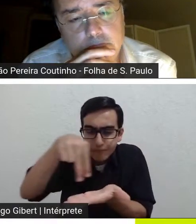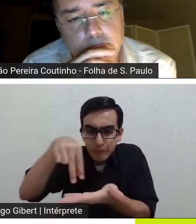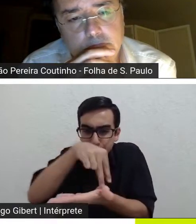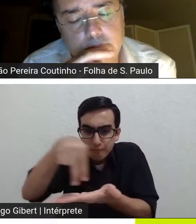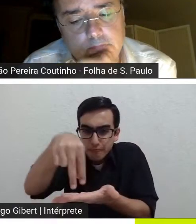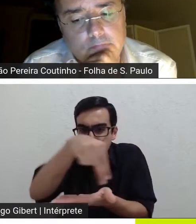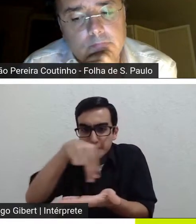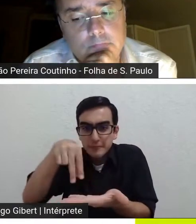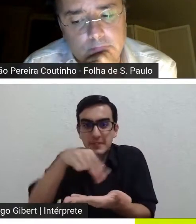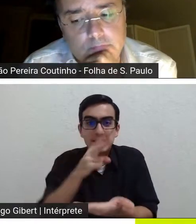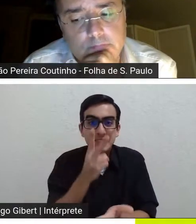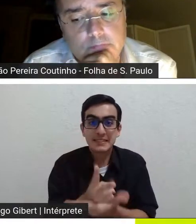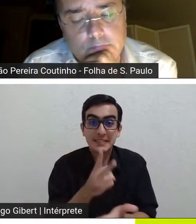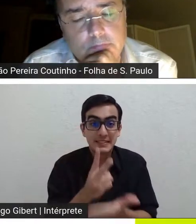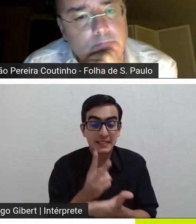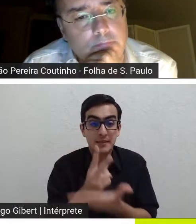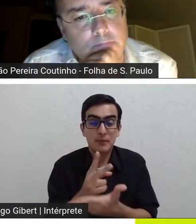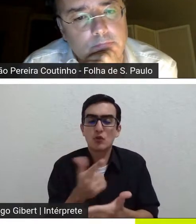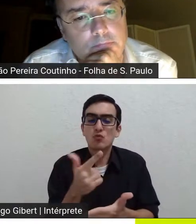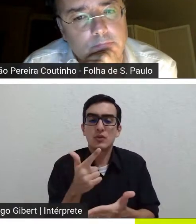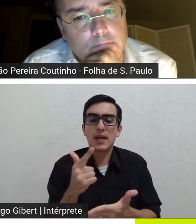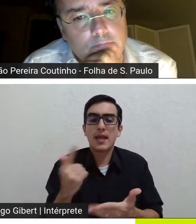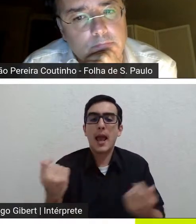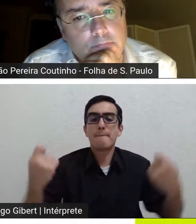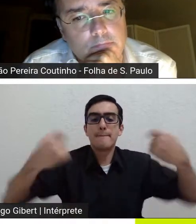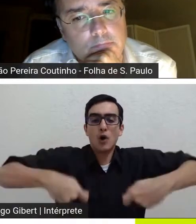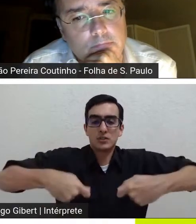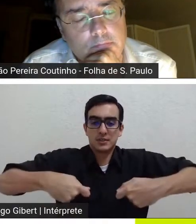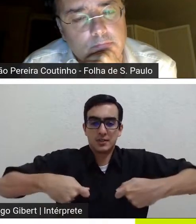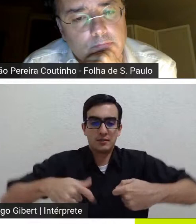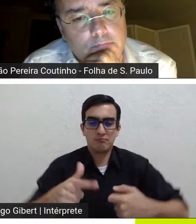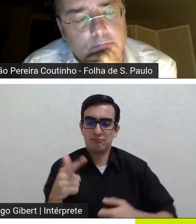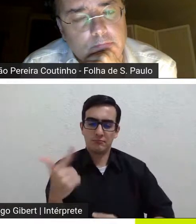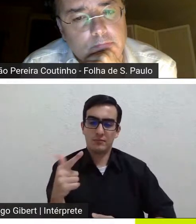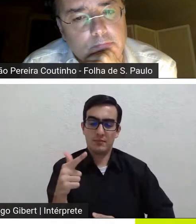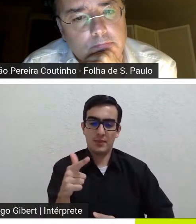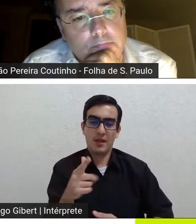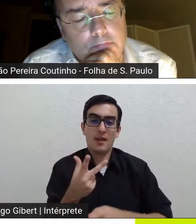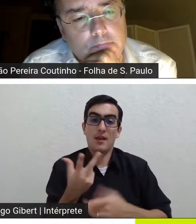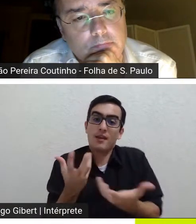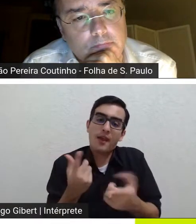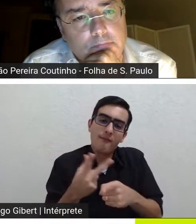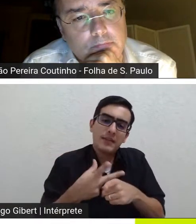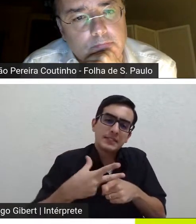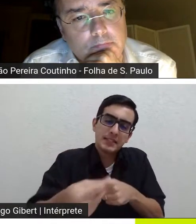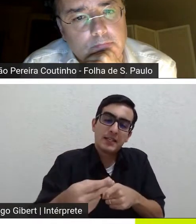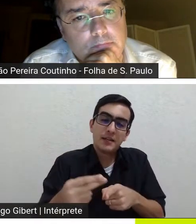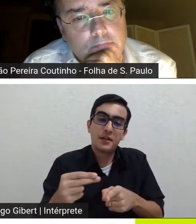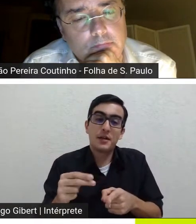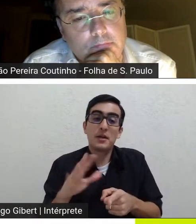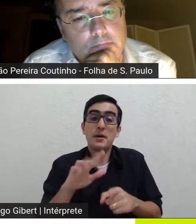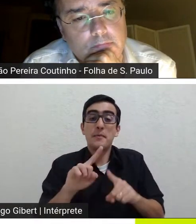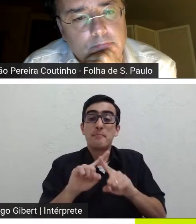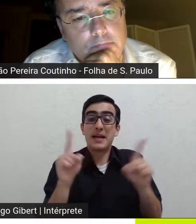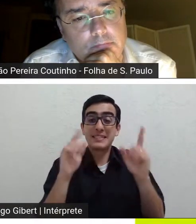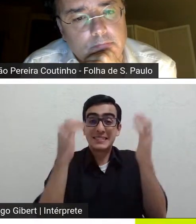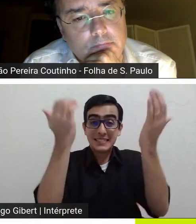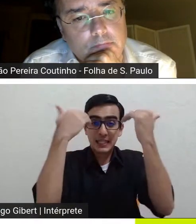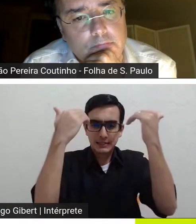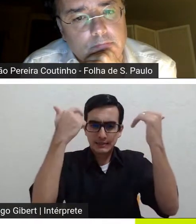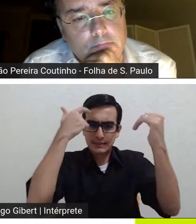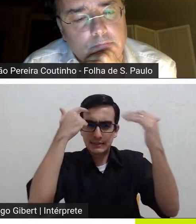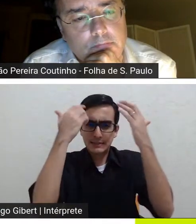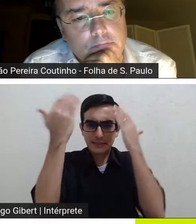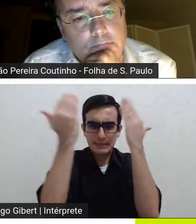jogo de aposta que ela está ali para ganhar mas o funcionamento psíquico que